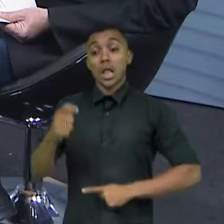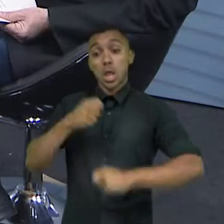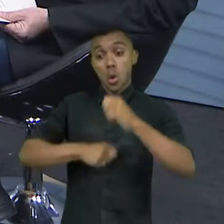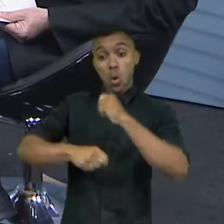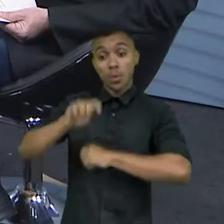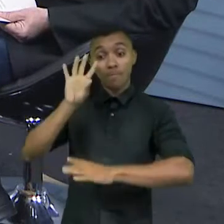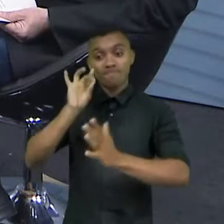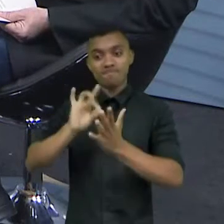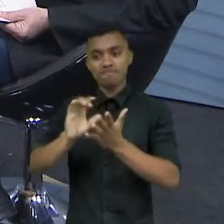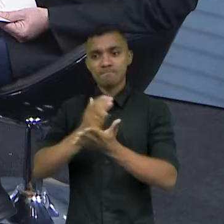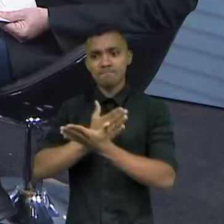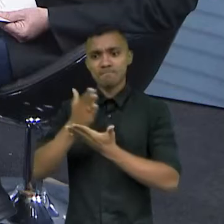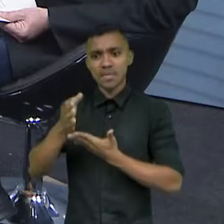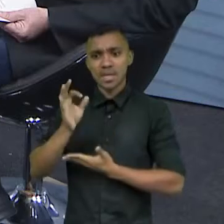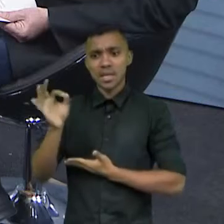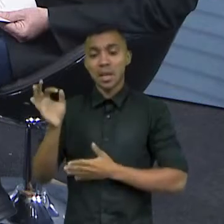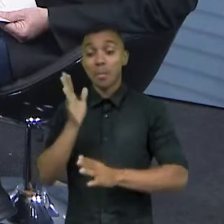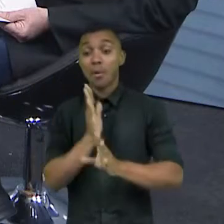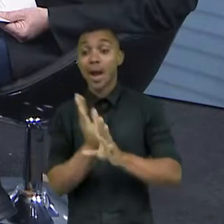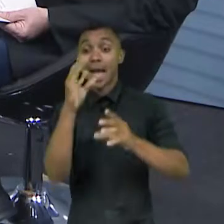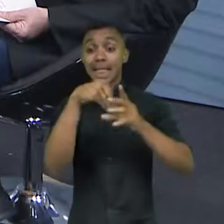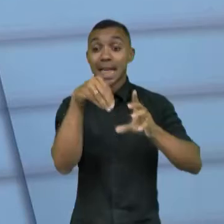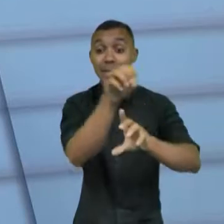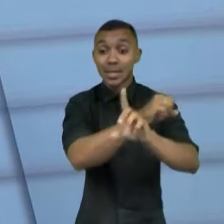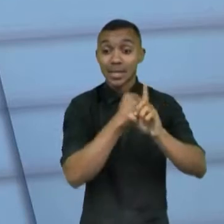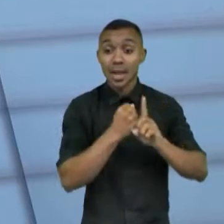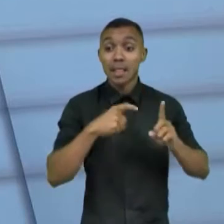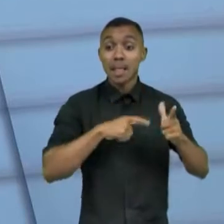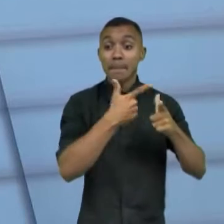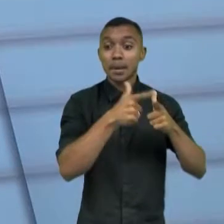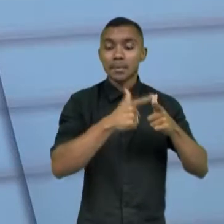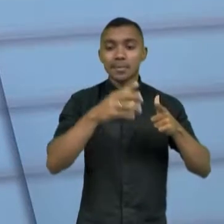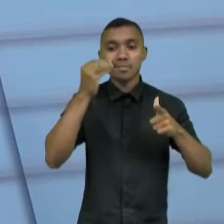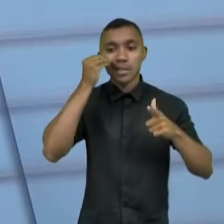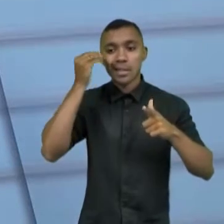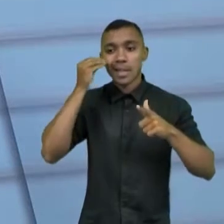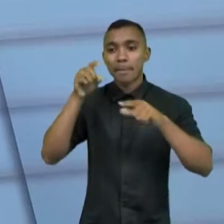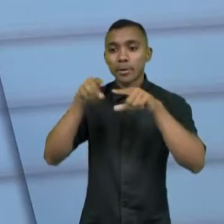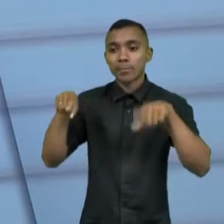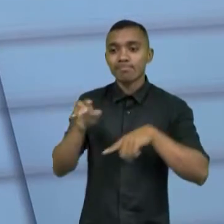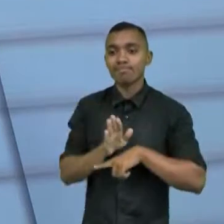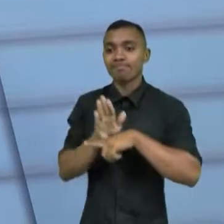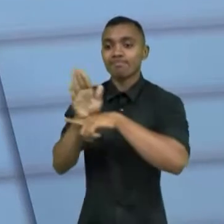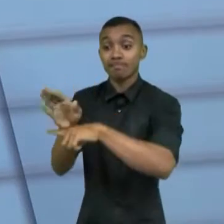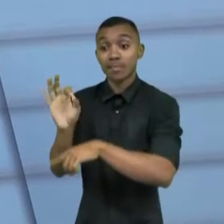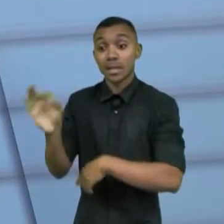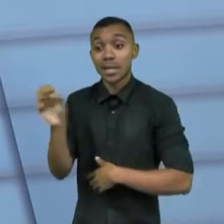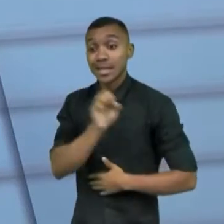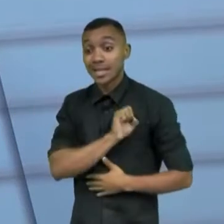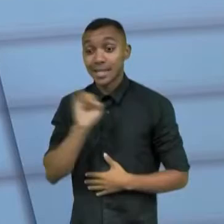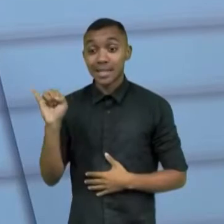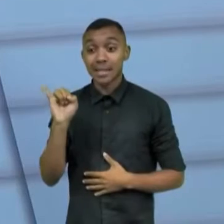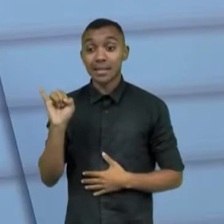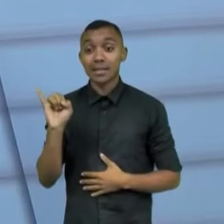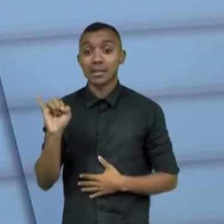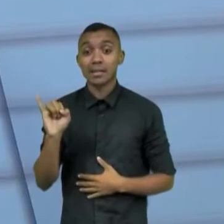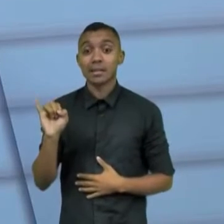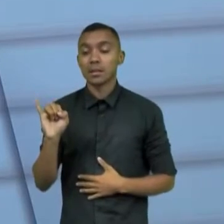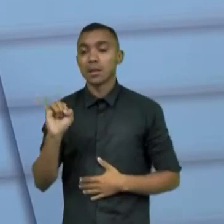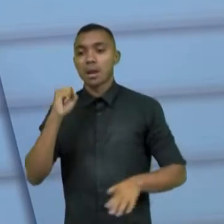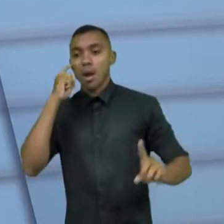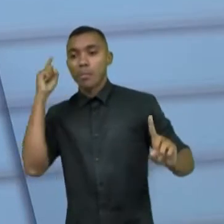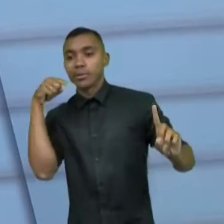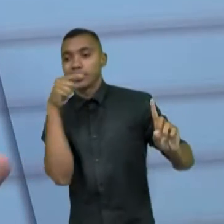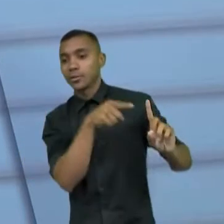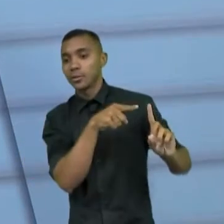ele existir para resolver um problema social ou ambiental de uma localidade, né? Se um negócio não tem como quórum, como objetivo